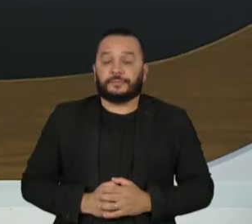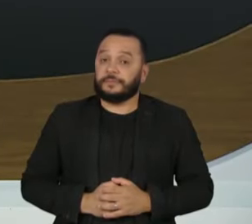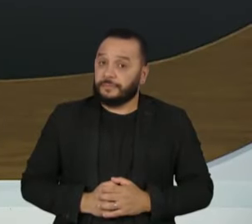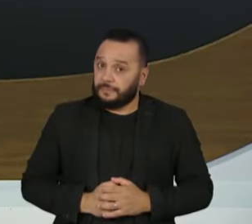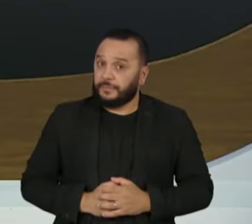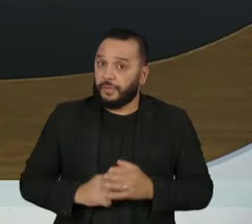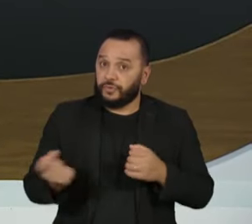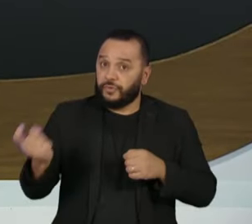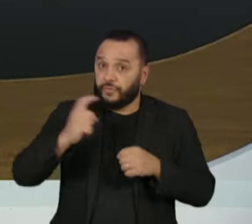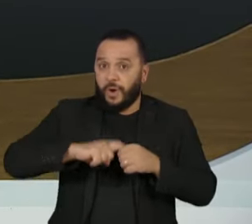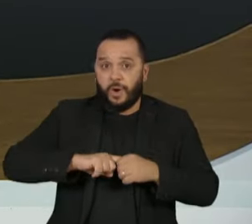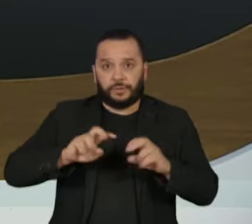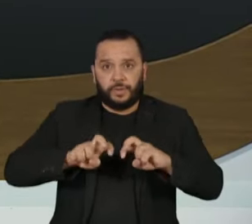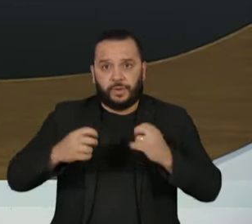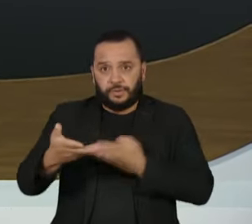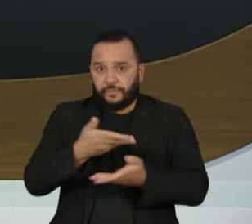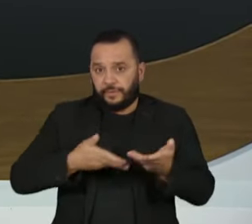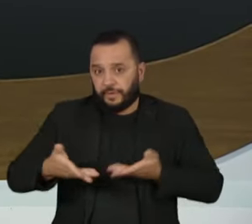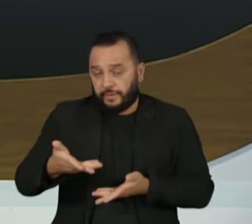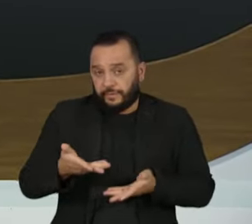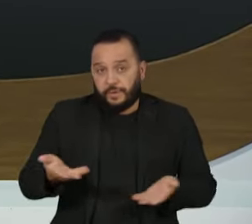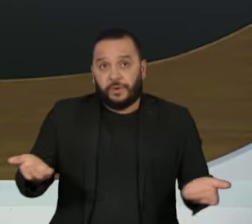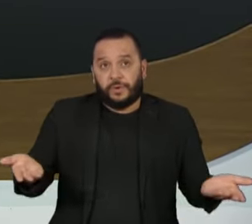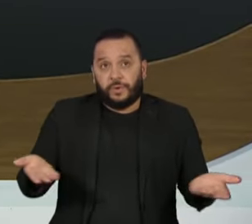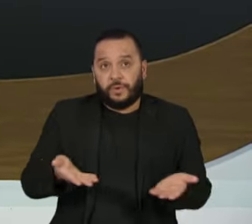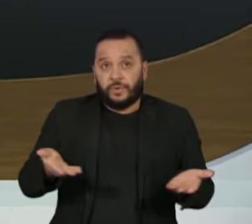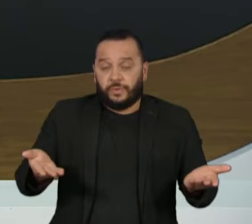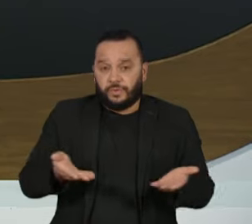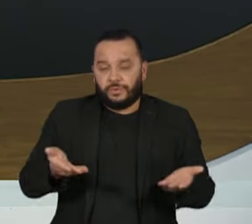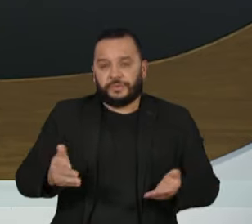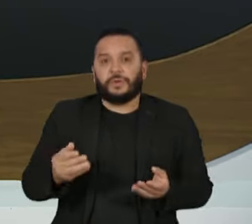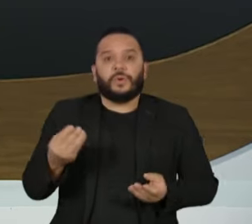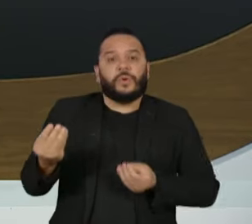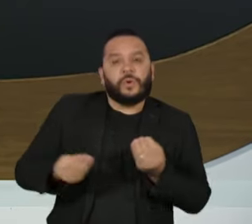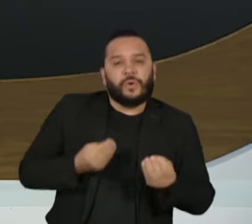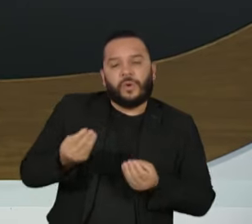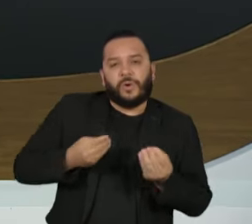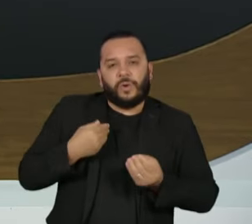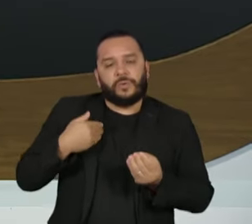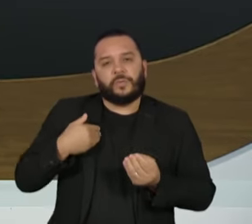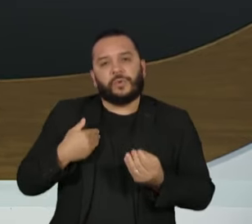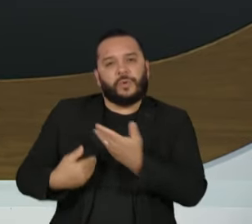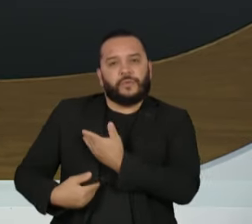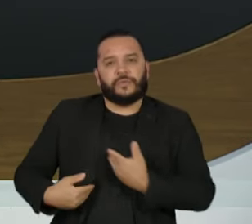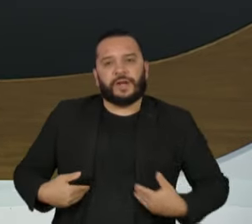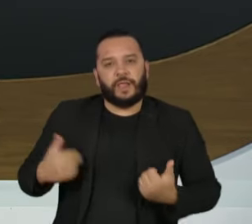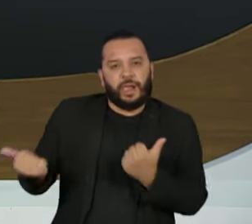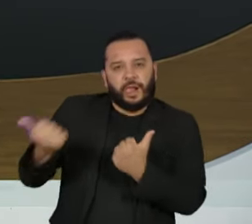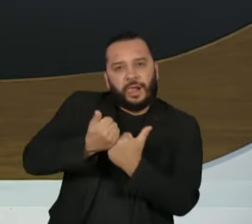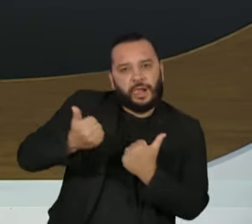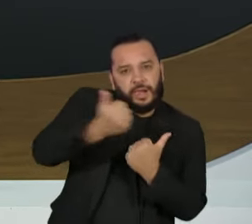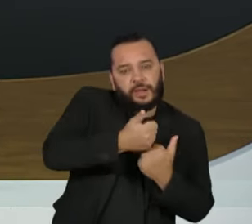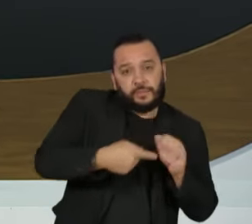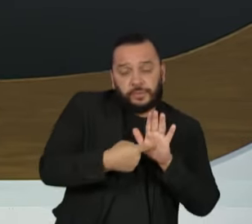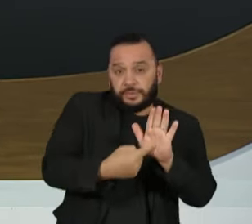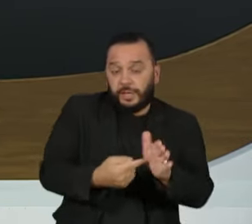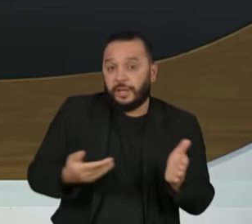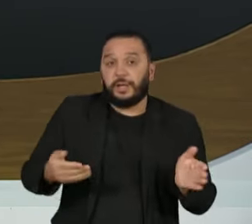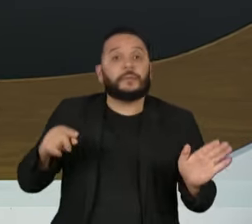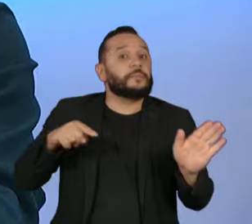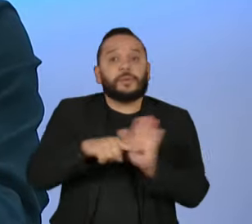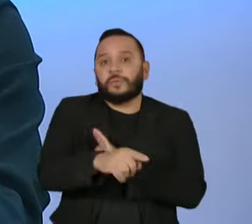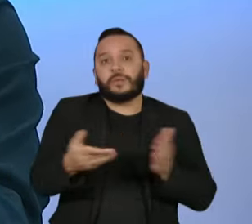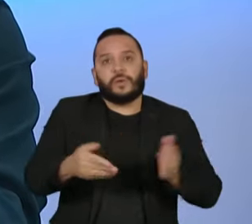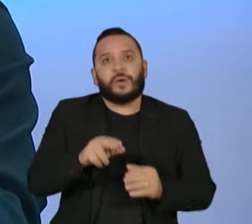Estamos de volta com o Roda Viva, que hoje está no calor da transição de governo. Quem pergunta agora para o senador eleito, Wellington Dias, é a Vitória